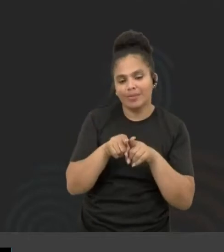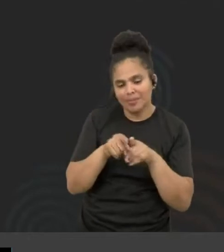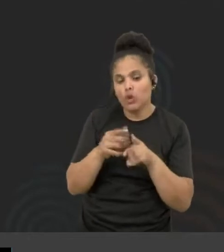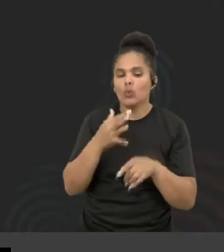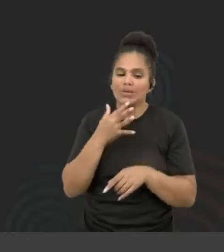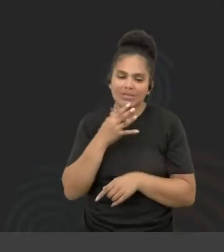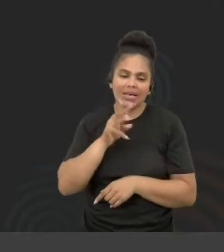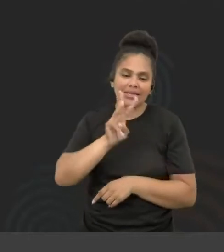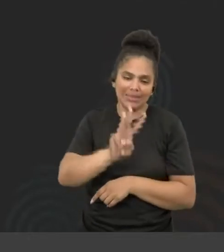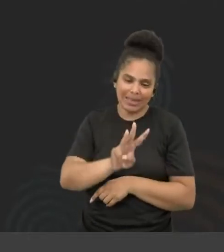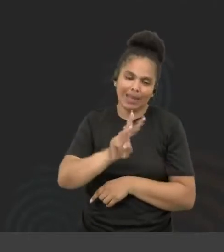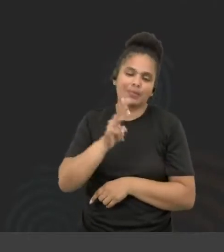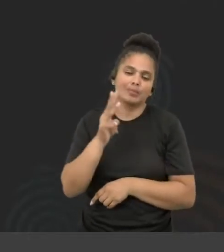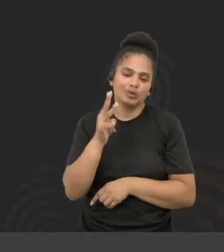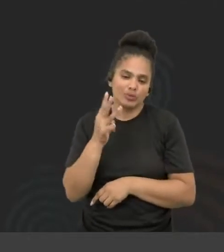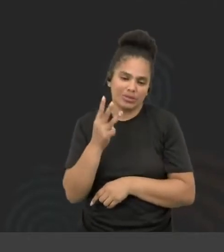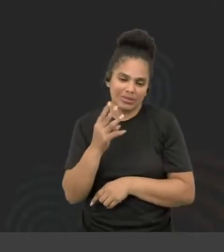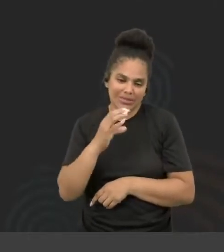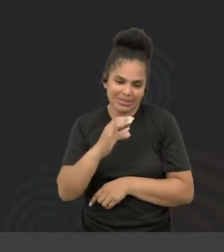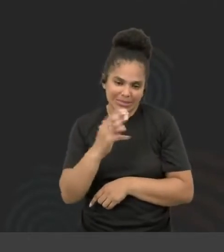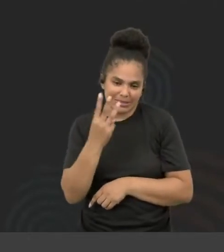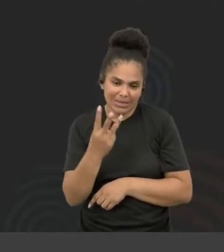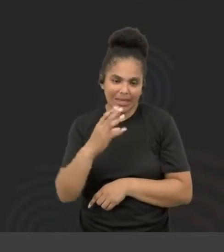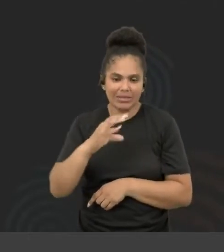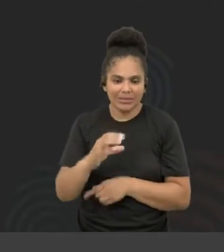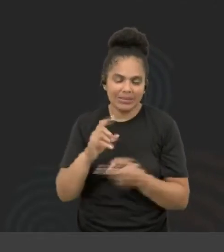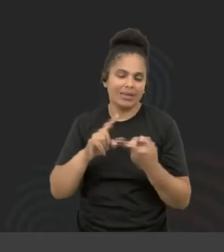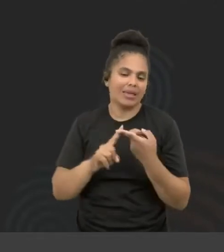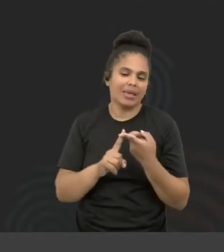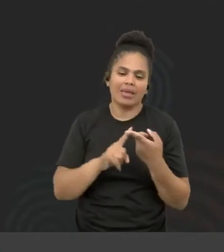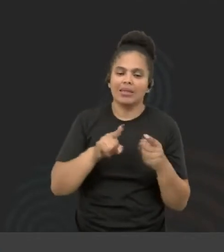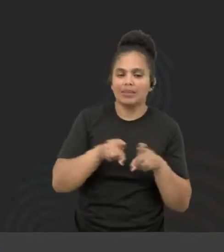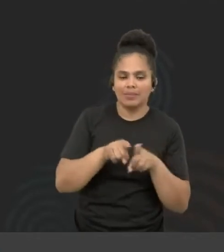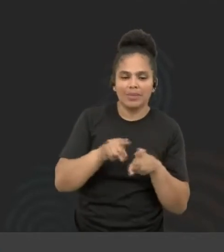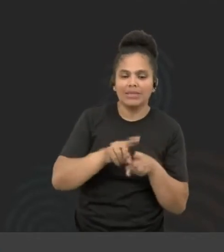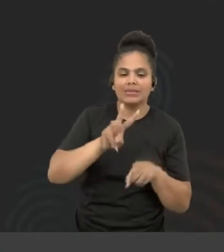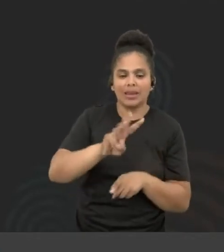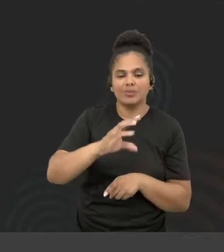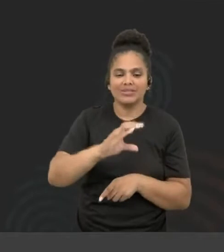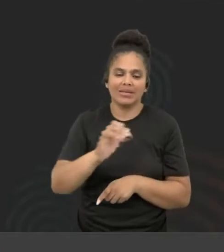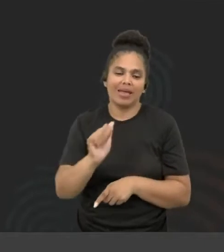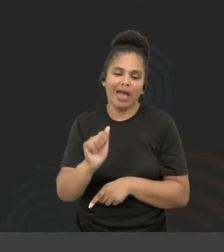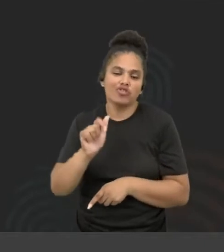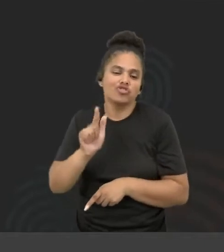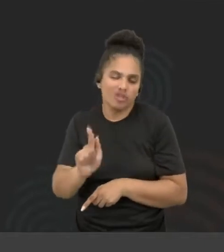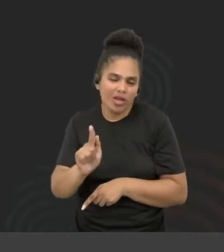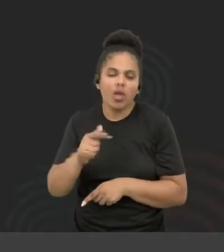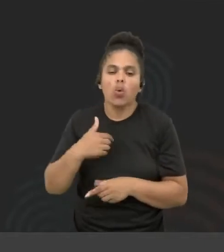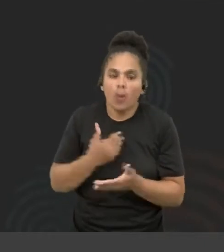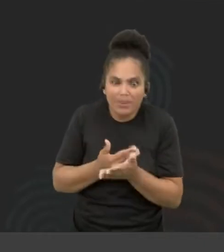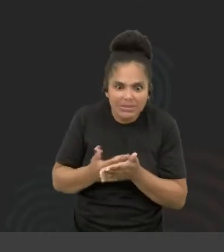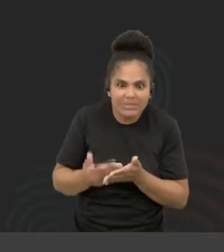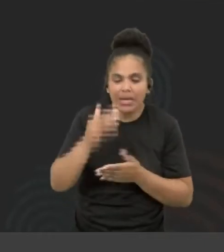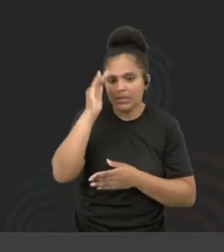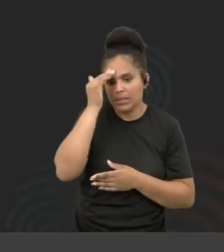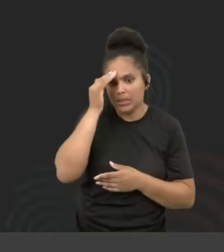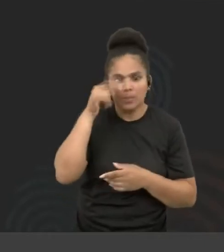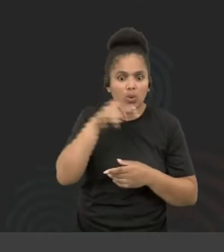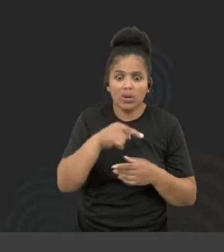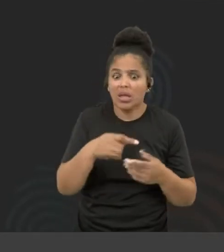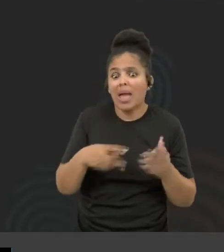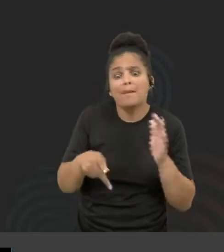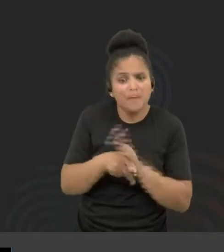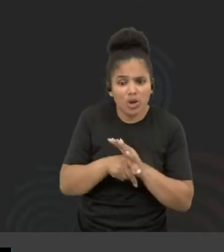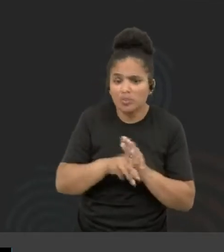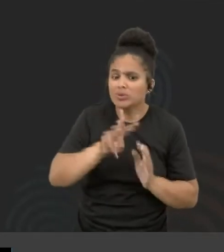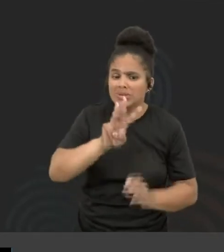diretrizes. E que a gente não precisa saber se a diretriz é A, duplo A ou triplo A, porque a própria WCAG não é acessível.